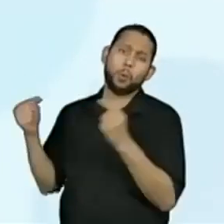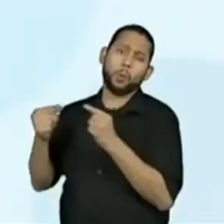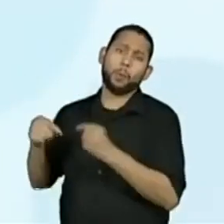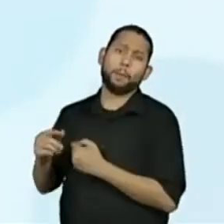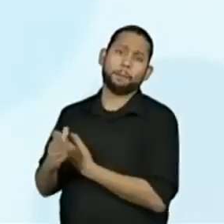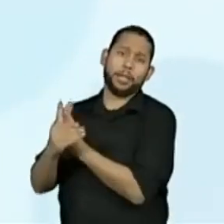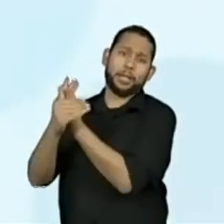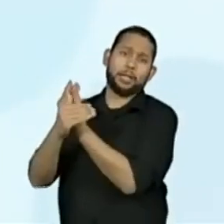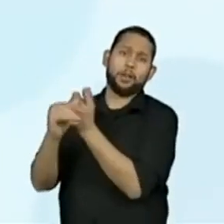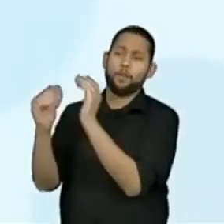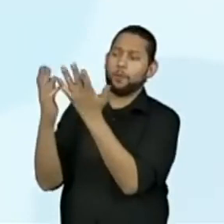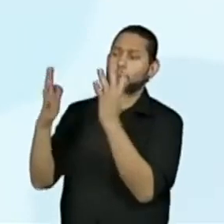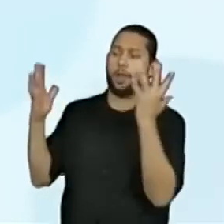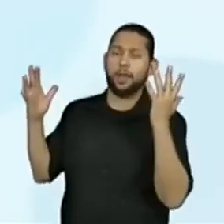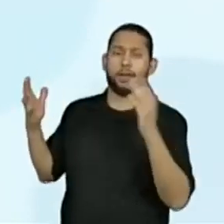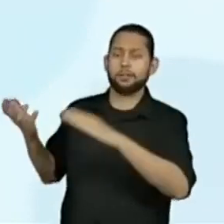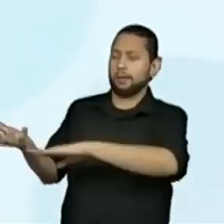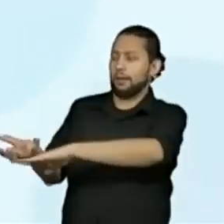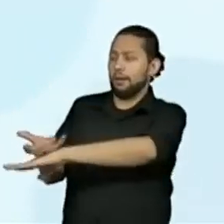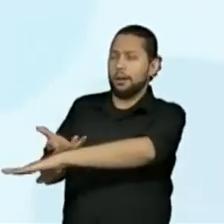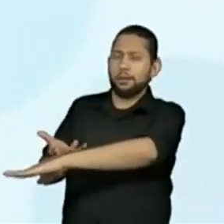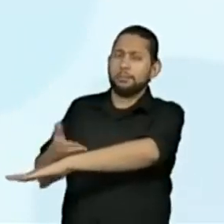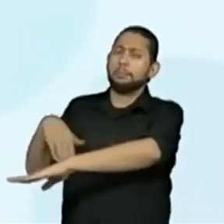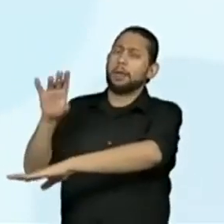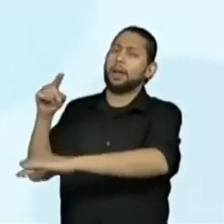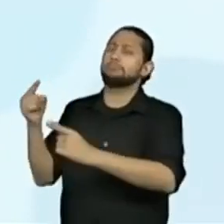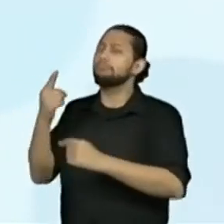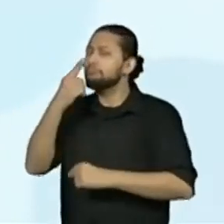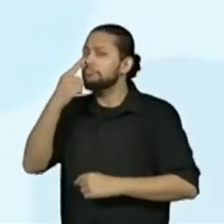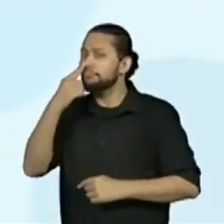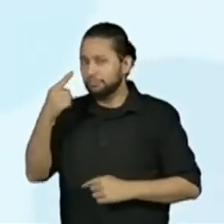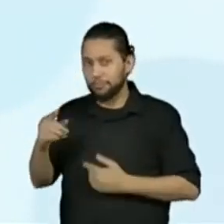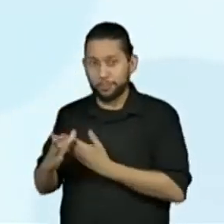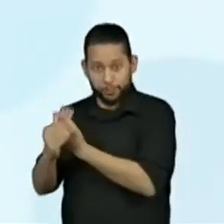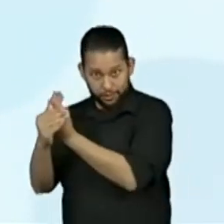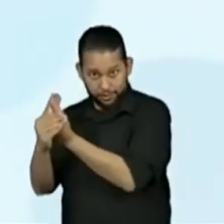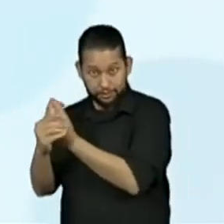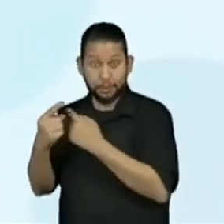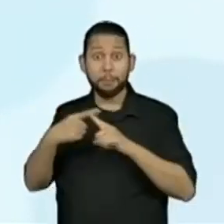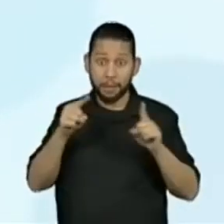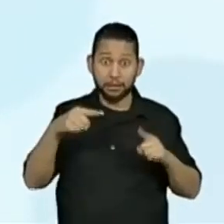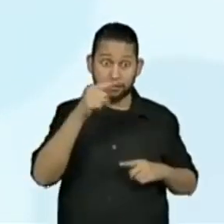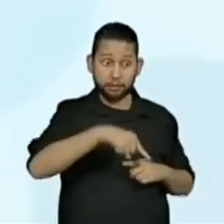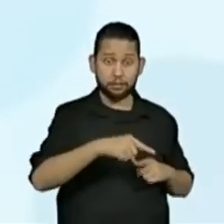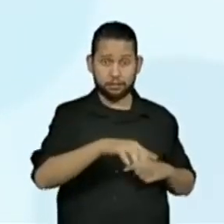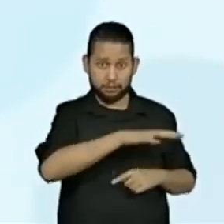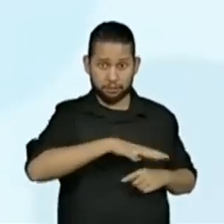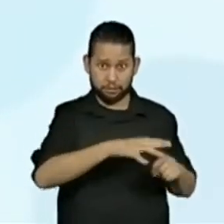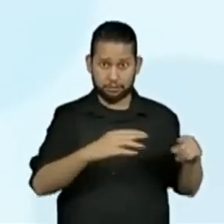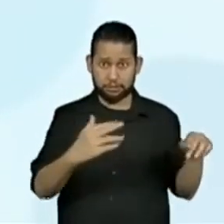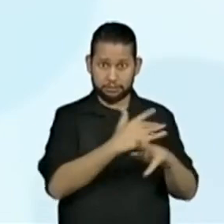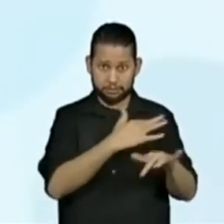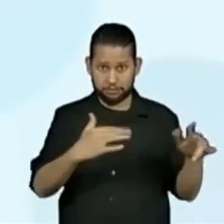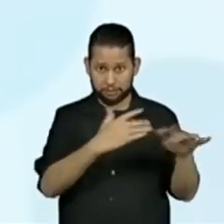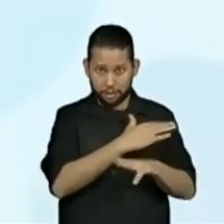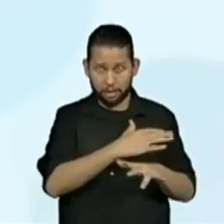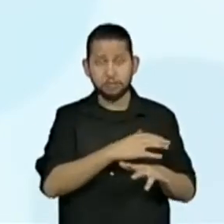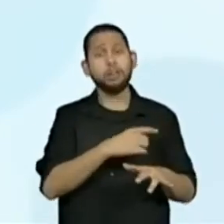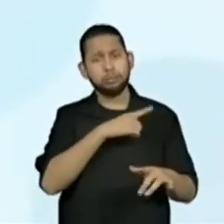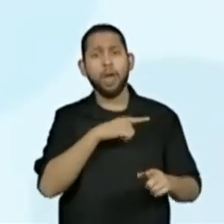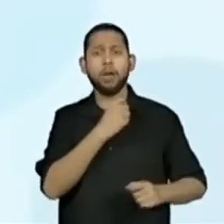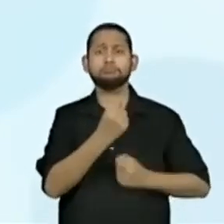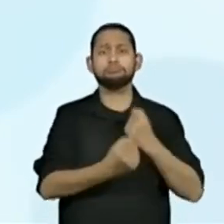e campos, as borboletas também são encontradas nas cidades. Bom, então, falando dos